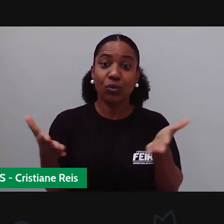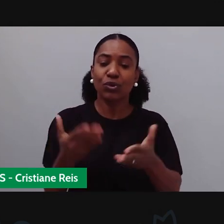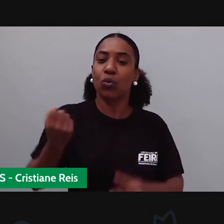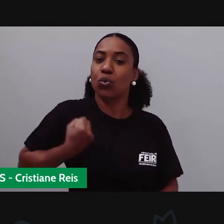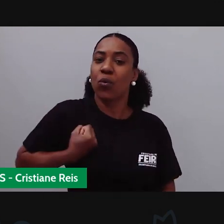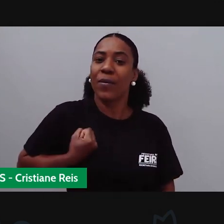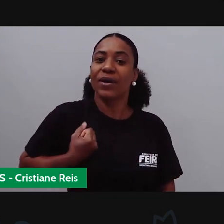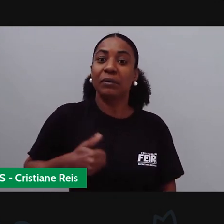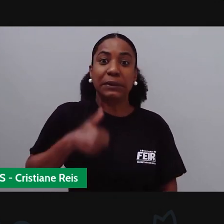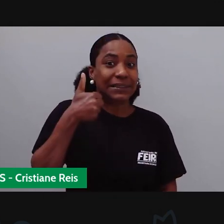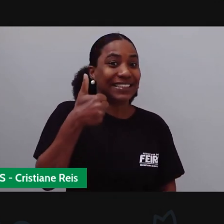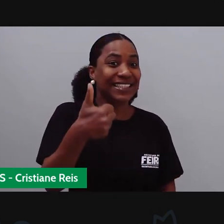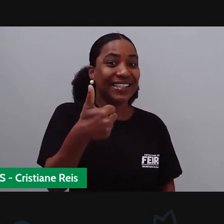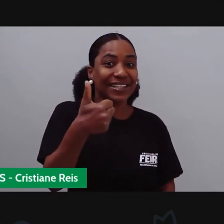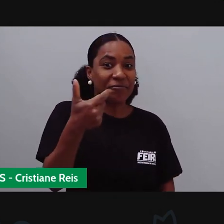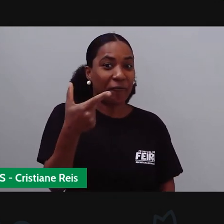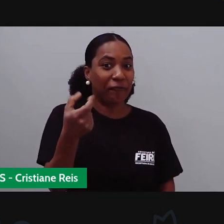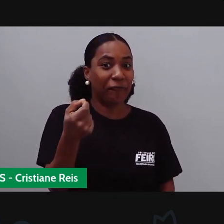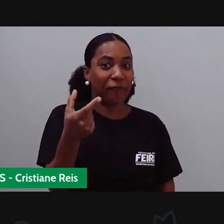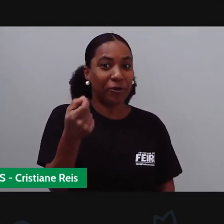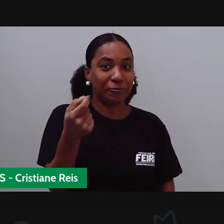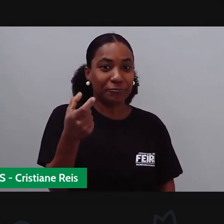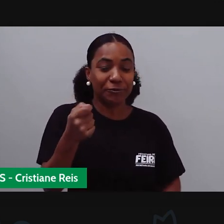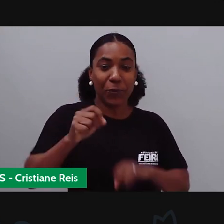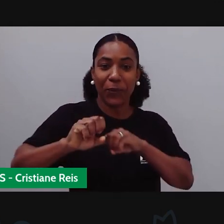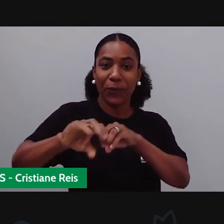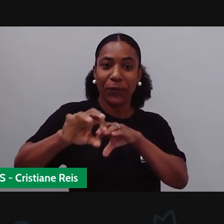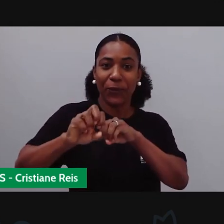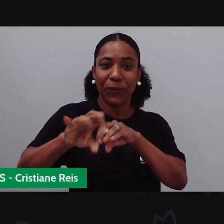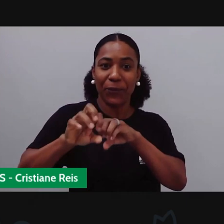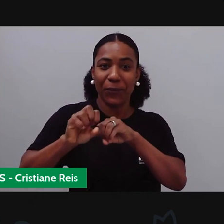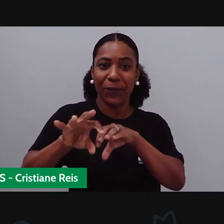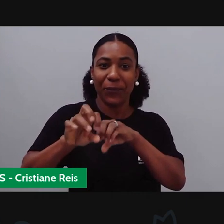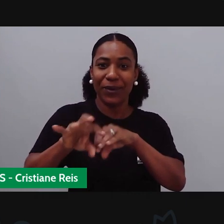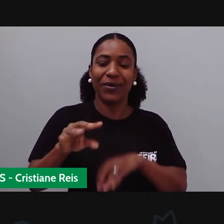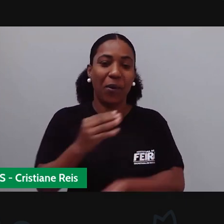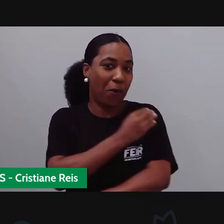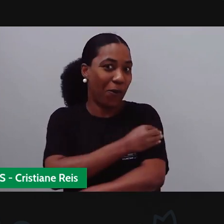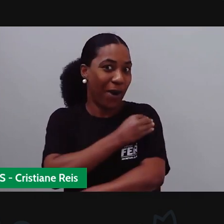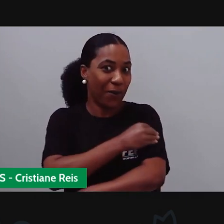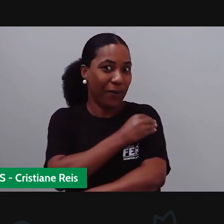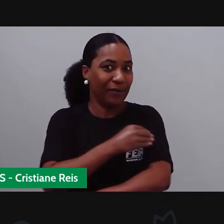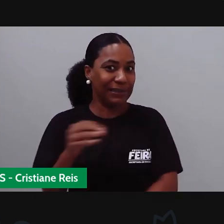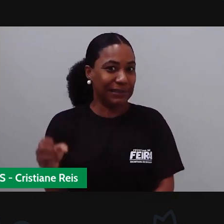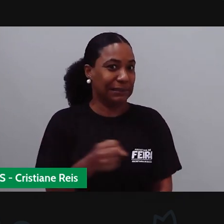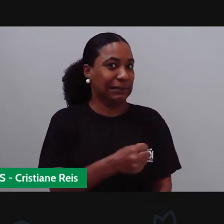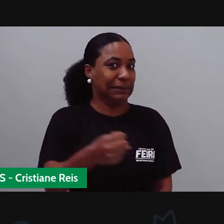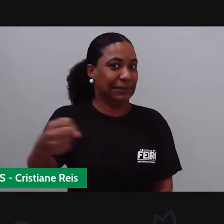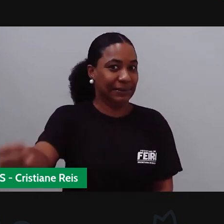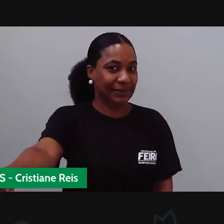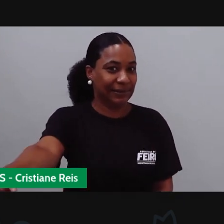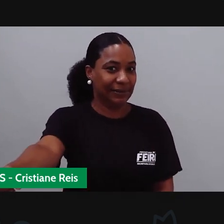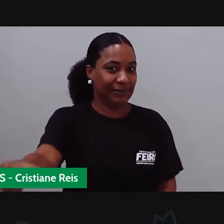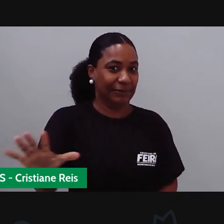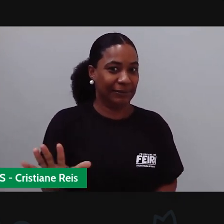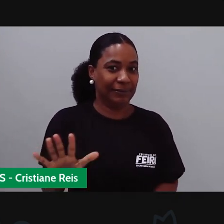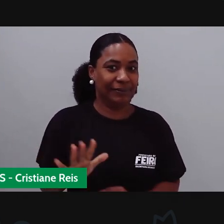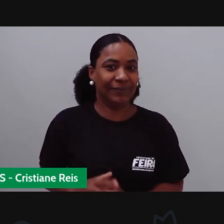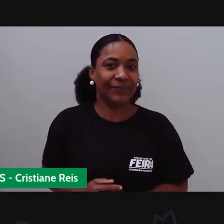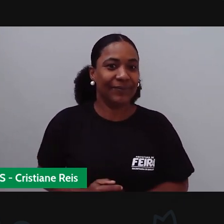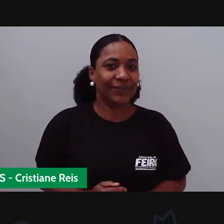120. Gente, até o meu álcool tá aparecendo aqui. Vou botar pra cá, para não aparecer, tá?